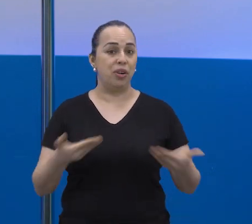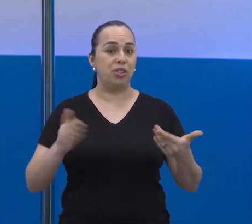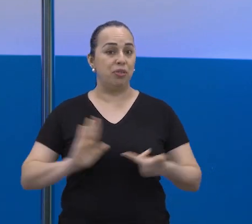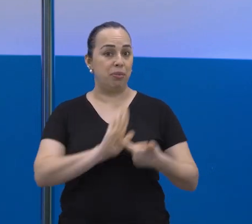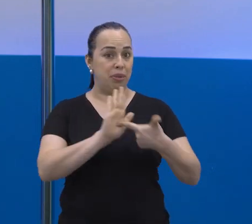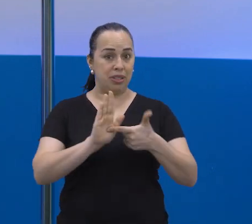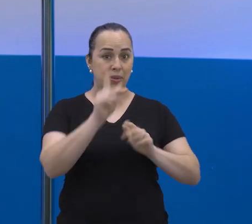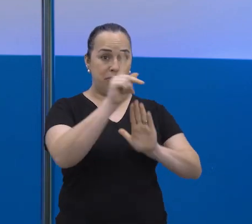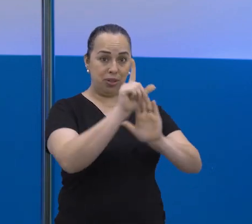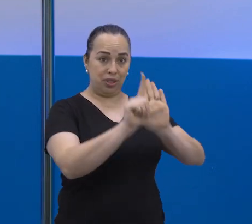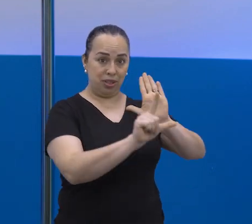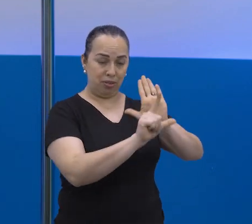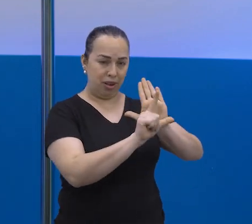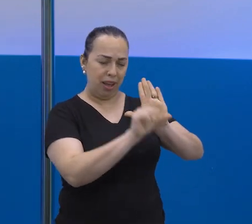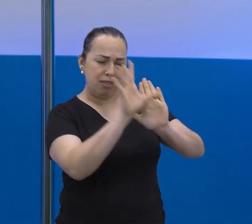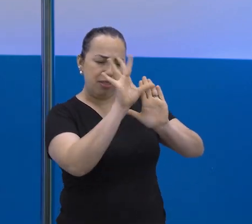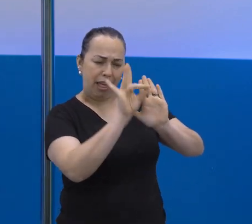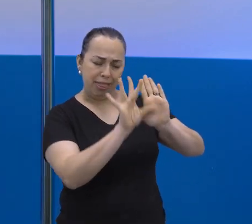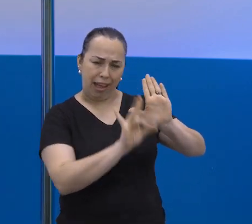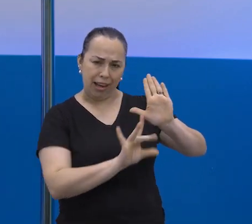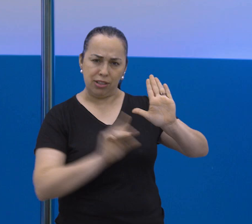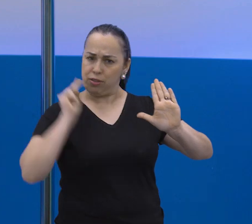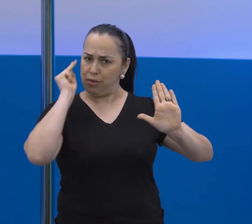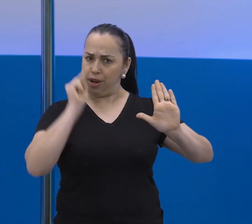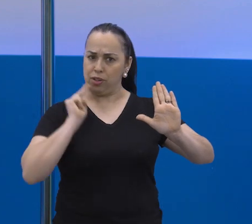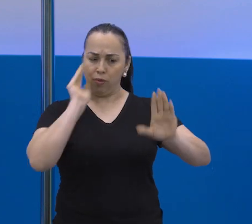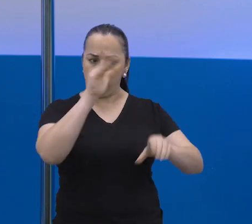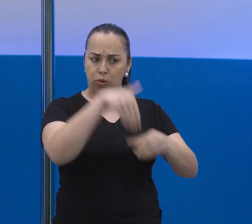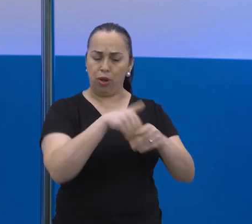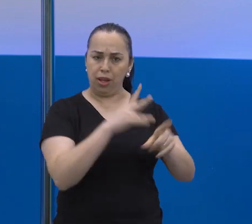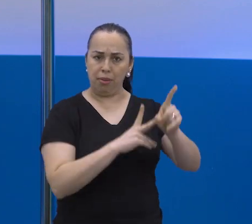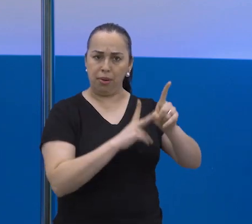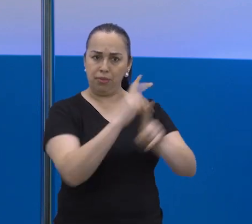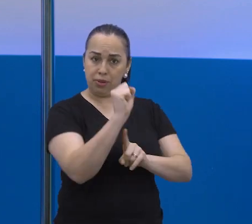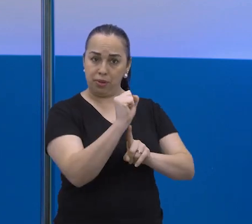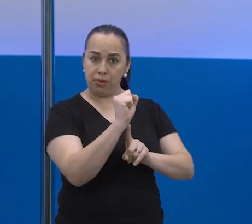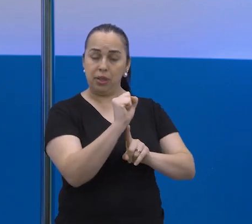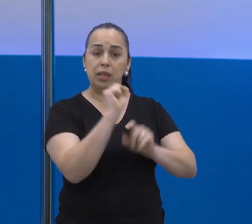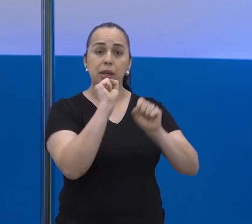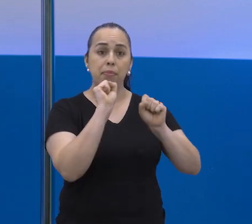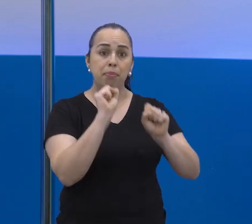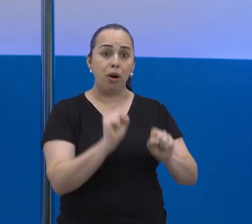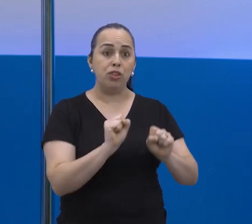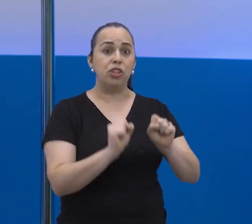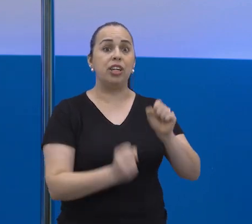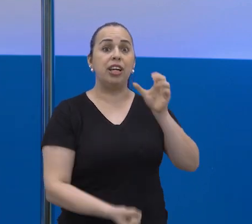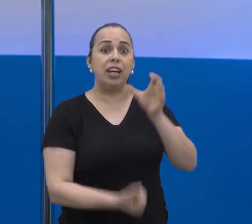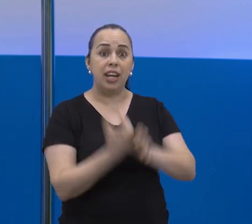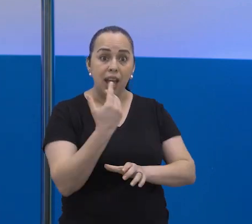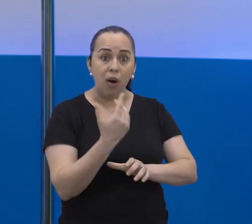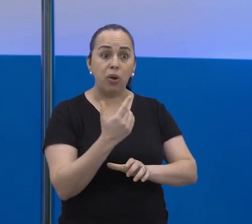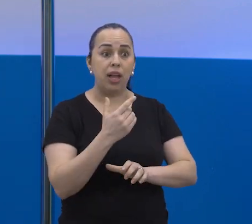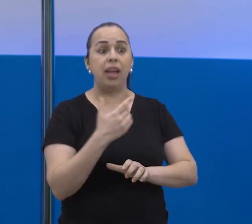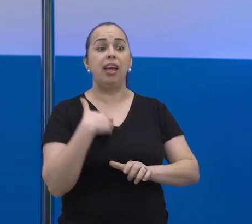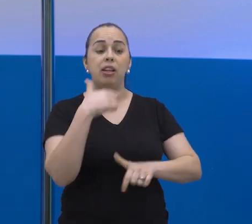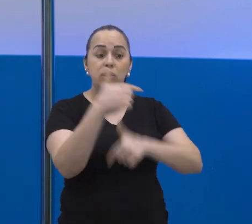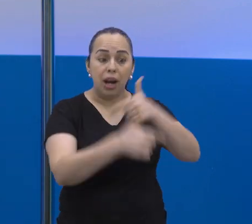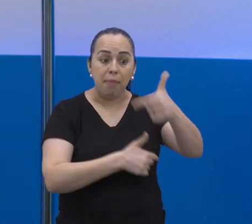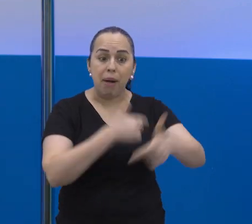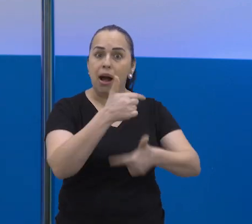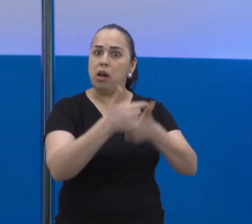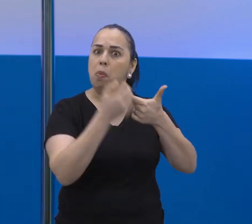Hoje vamos mostrar os detalhes de um projeto de lei aprovado pelos vereadores que autoriza a implantação da política do trabalho